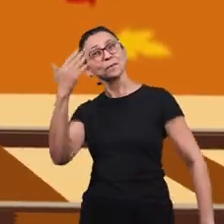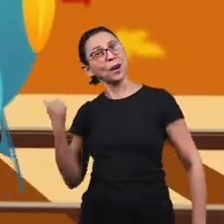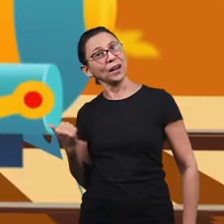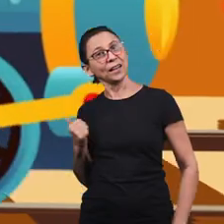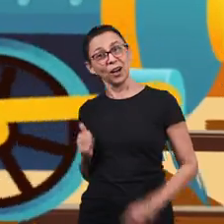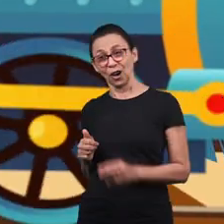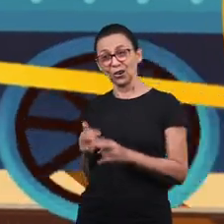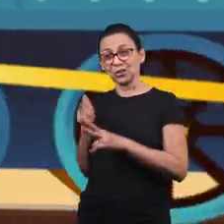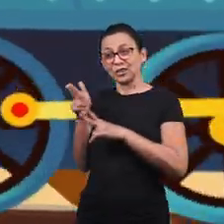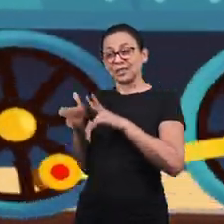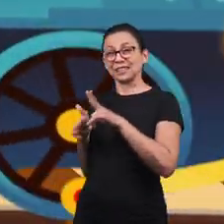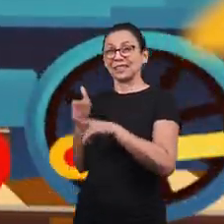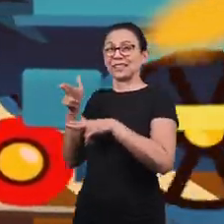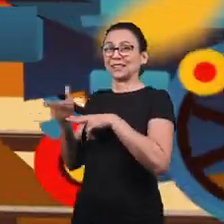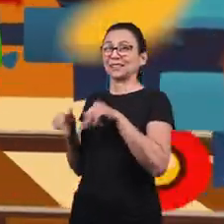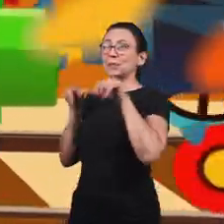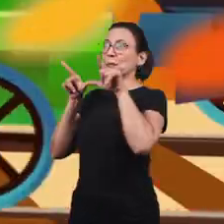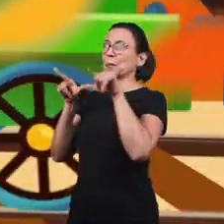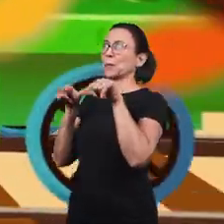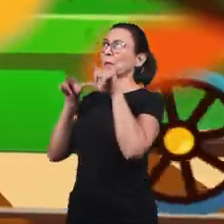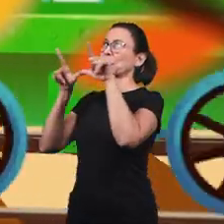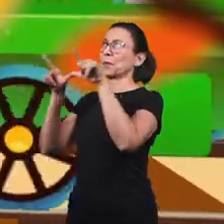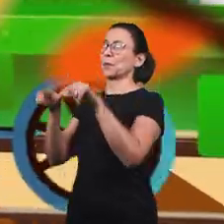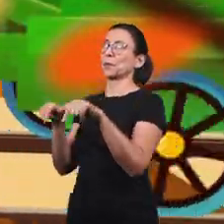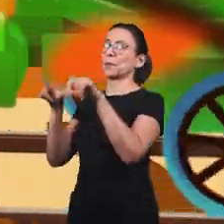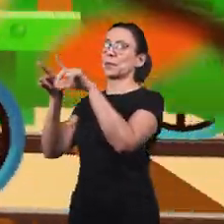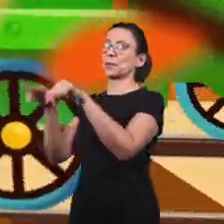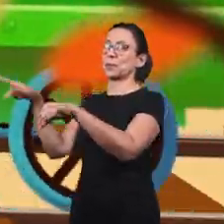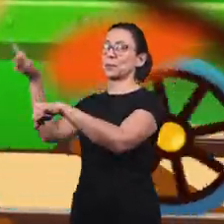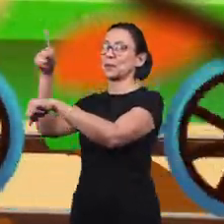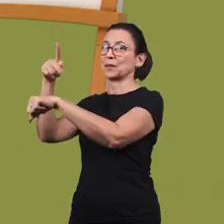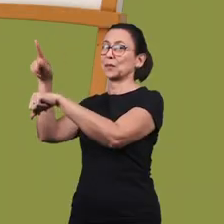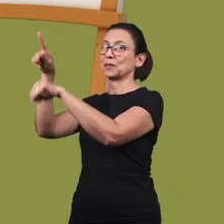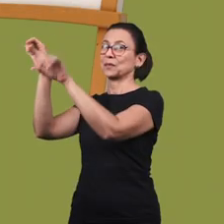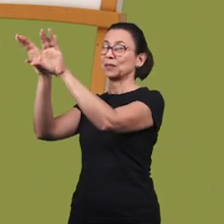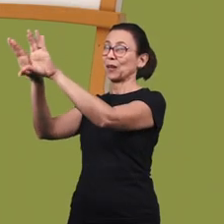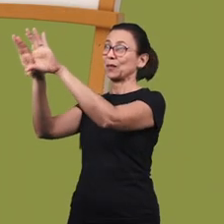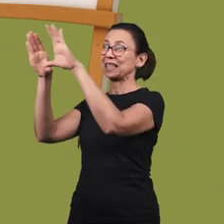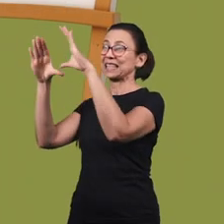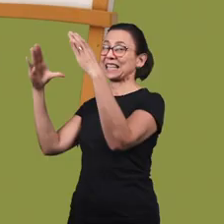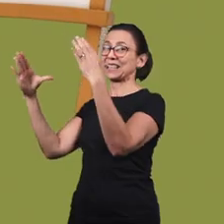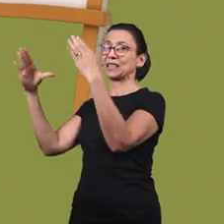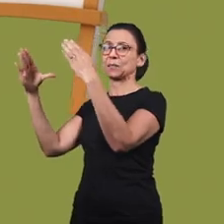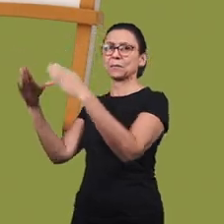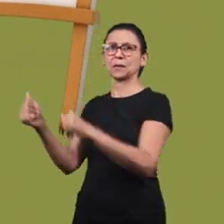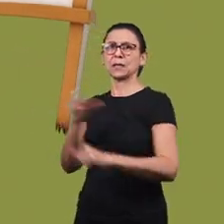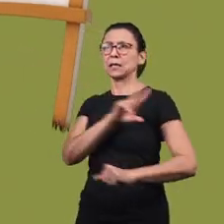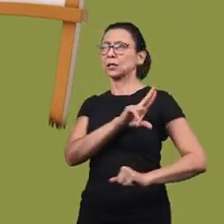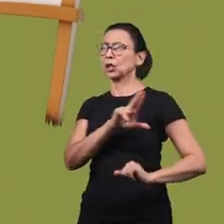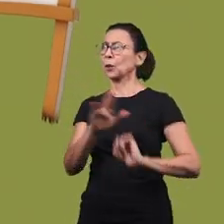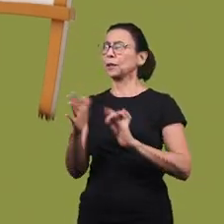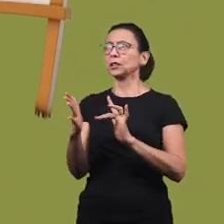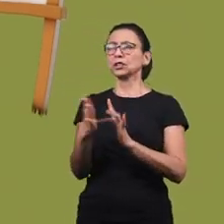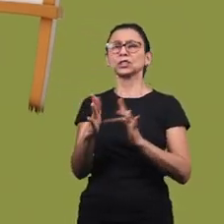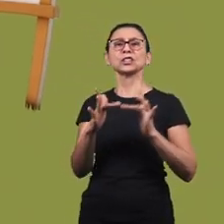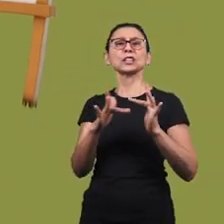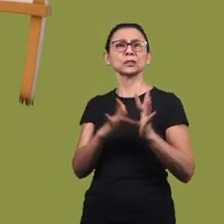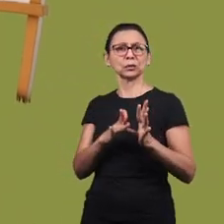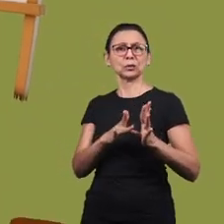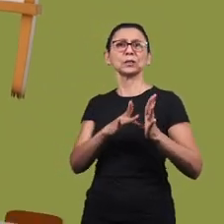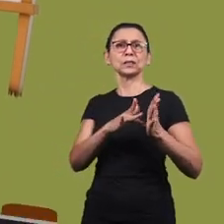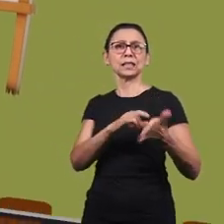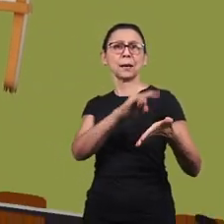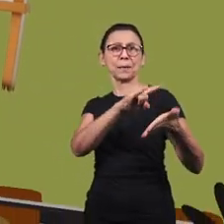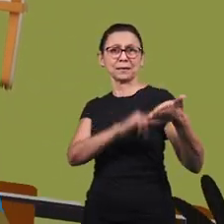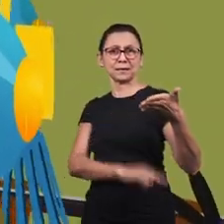O Expresso Viajamos Para o bom país da luz É nosso passaporte